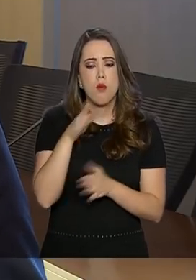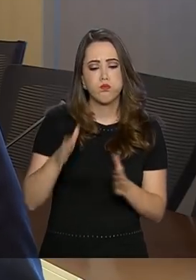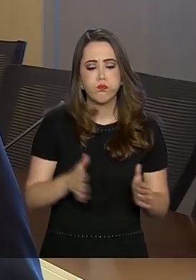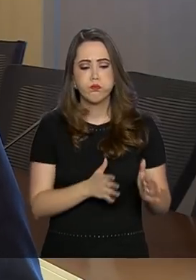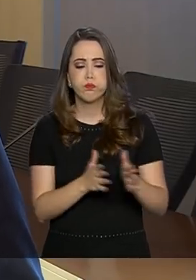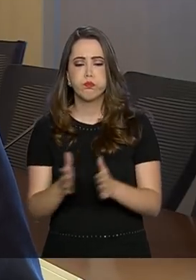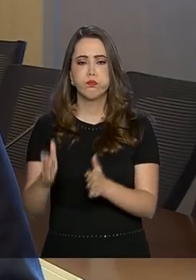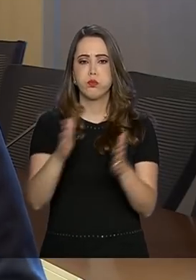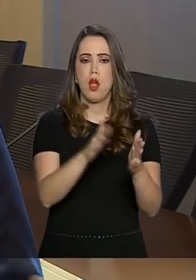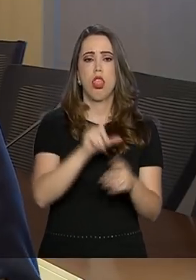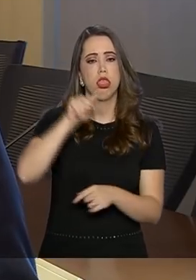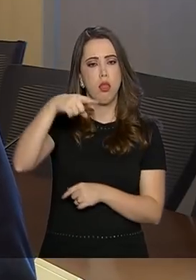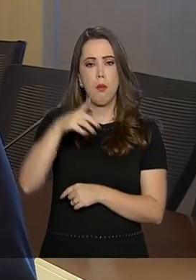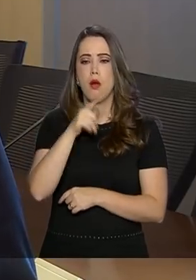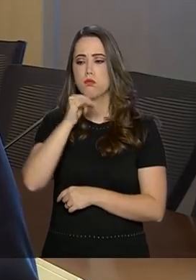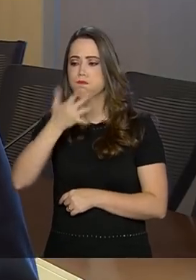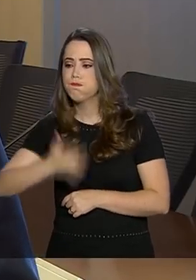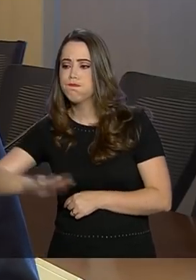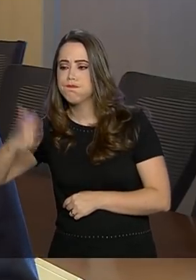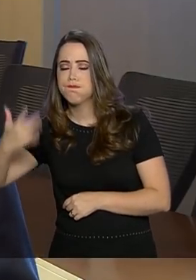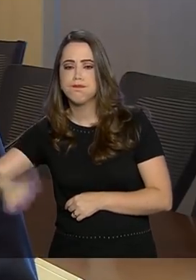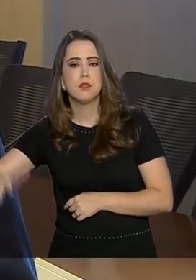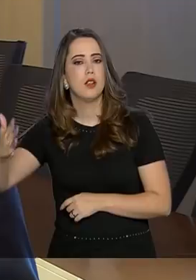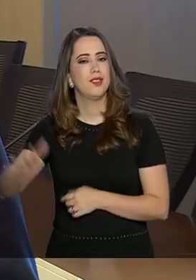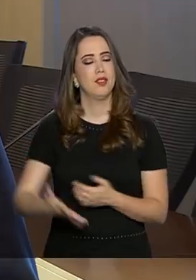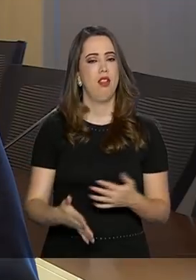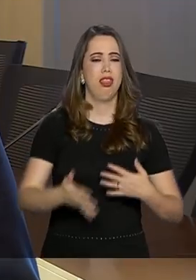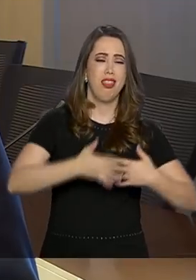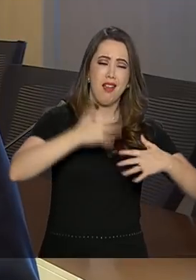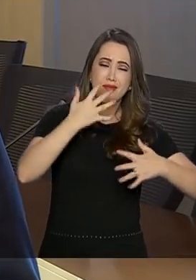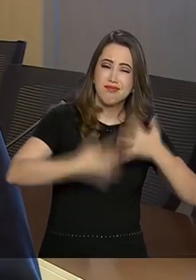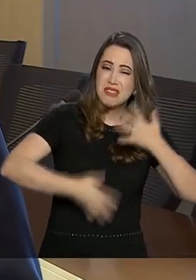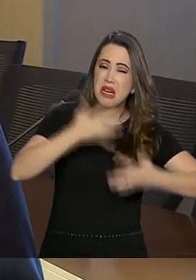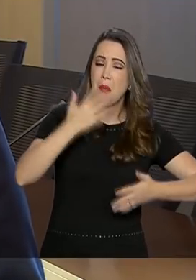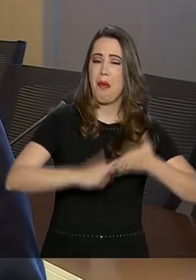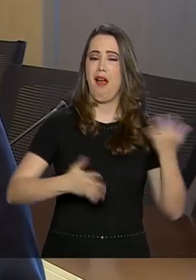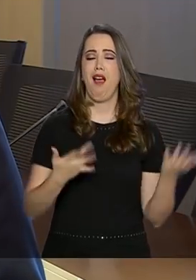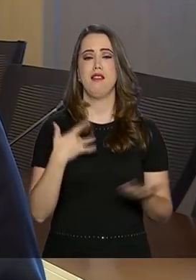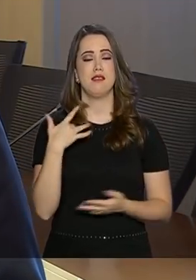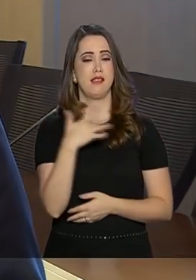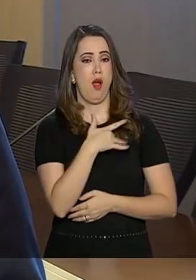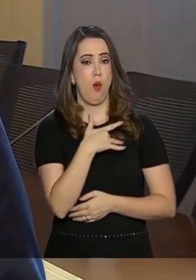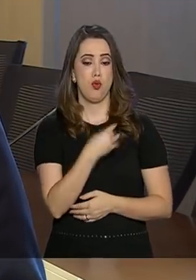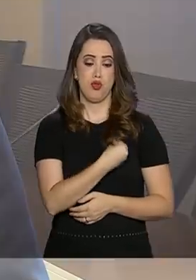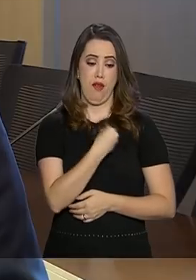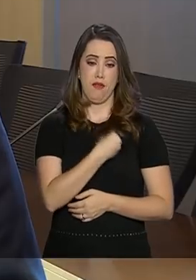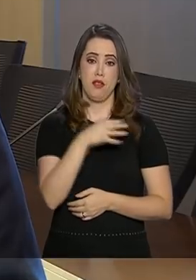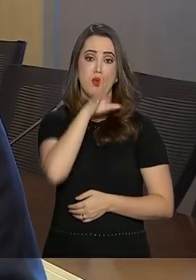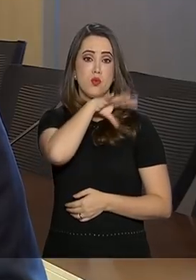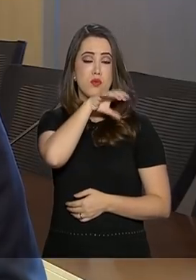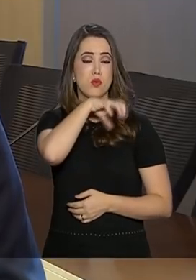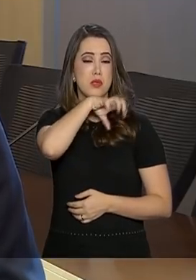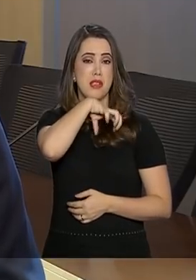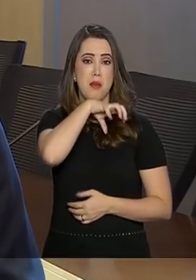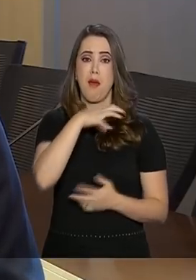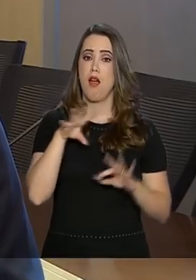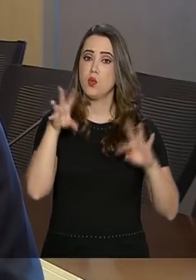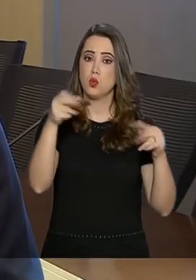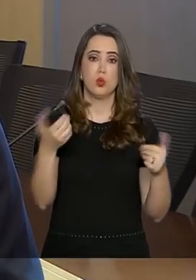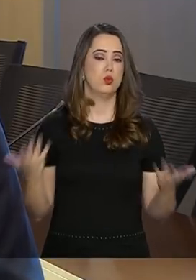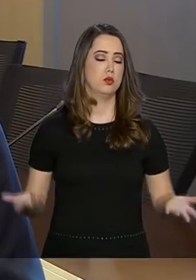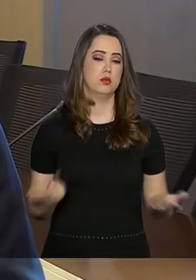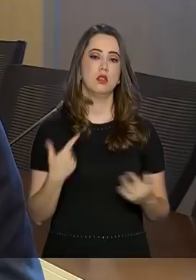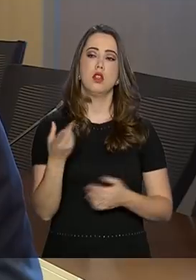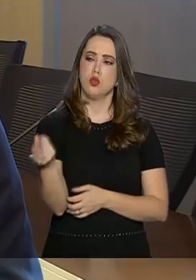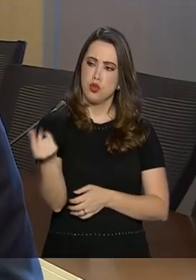vai para as nossas reservas hídricas, atrapalhando a saúde das pessoas, a vida dos animais, enfim. Com isso, nós temos recursos